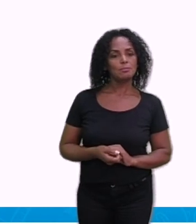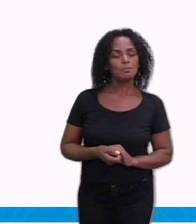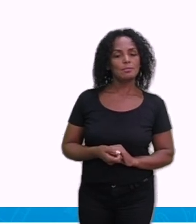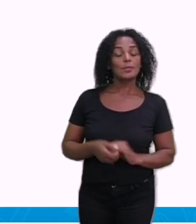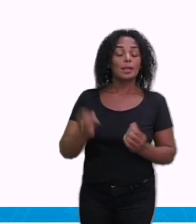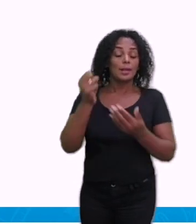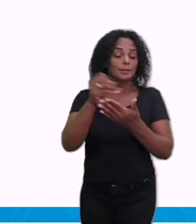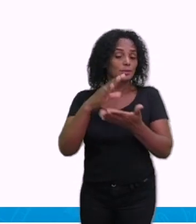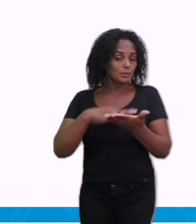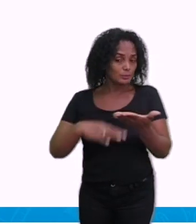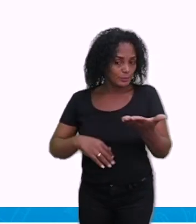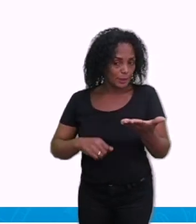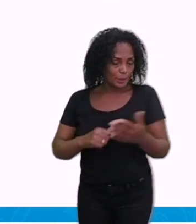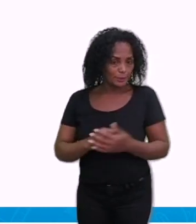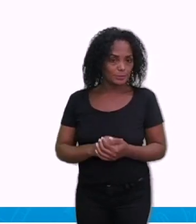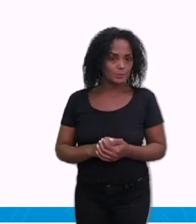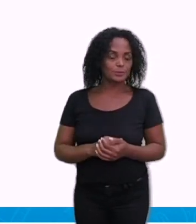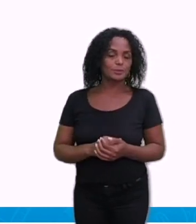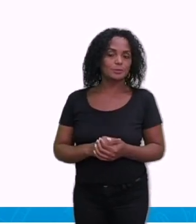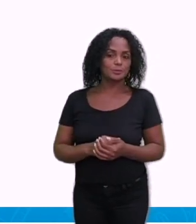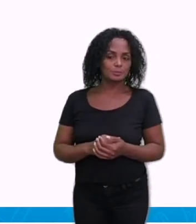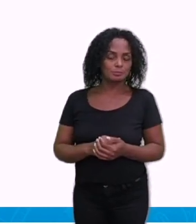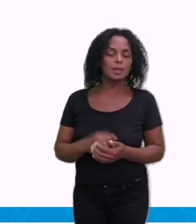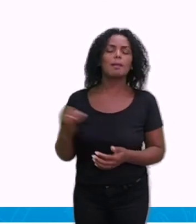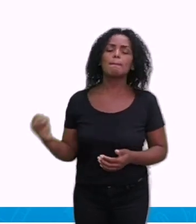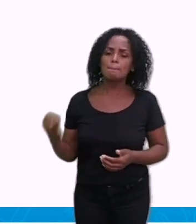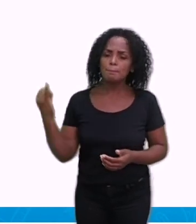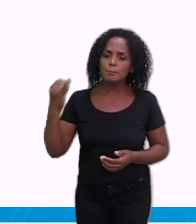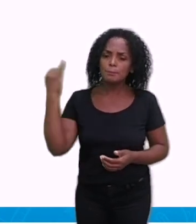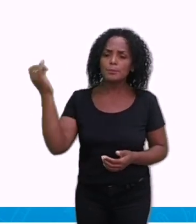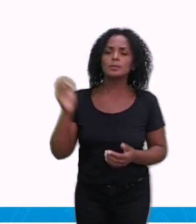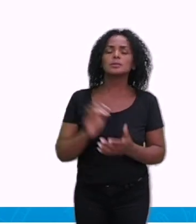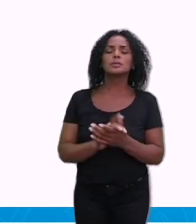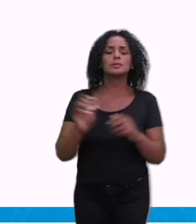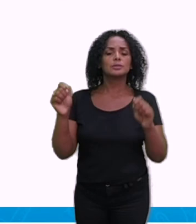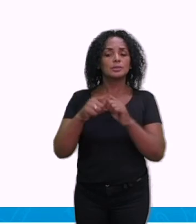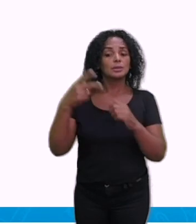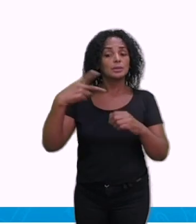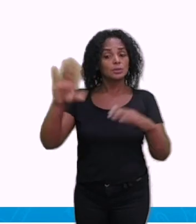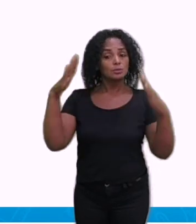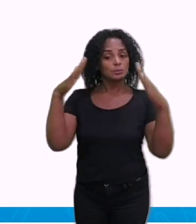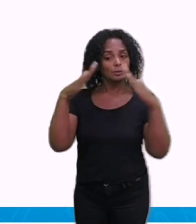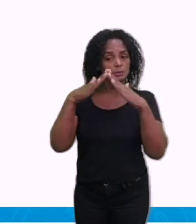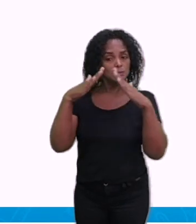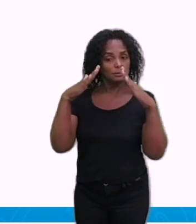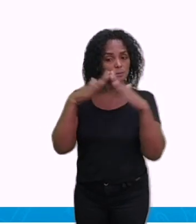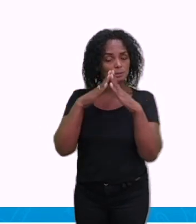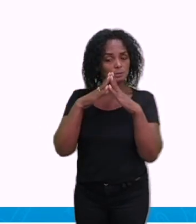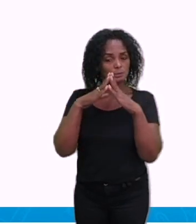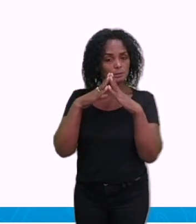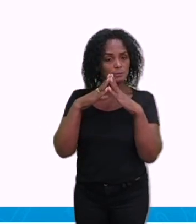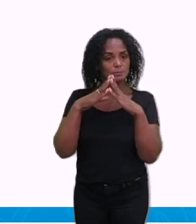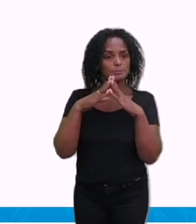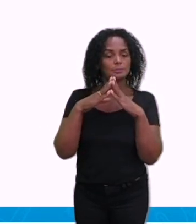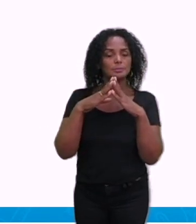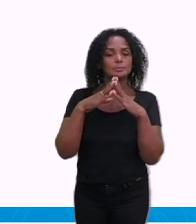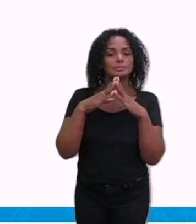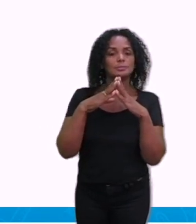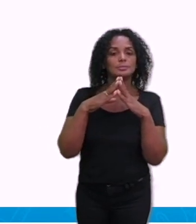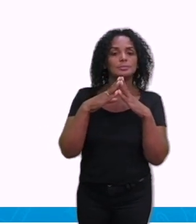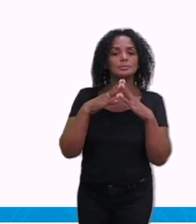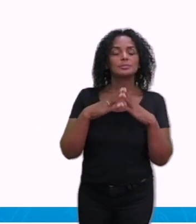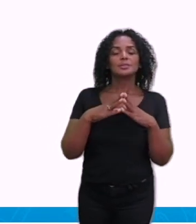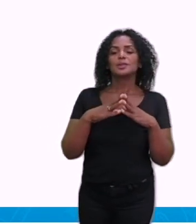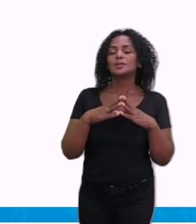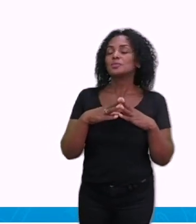Agora, essa atividade aqui é essencial pra você realizar aí na sua casa. O que que você vai fazer? Você vai virar aí um